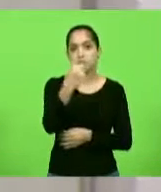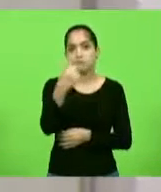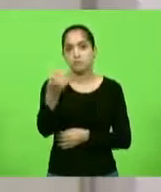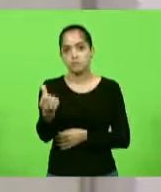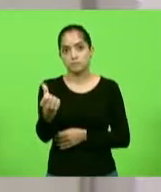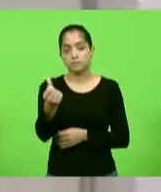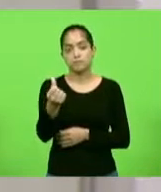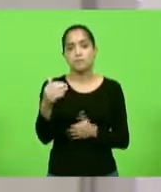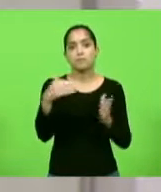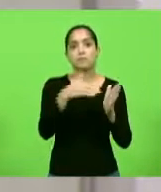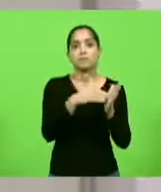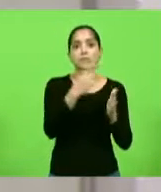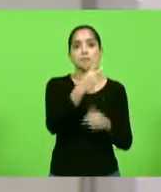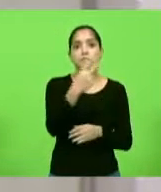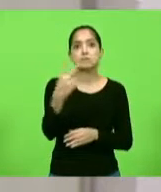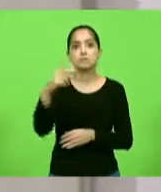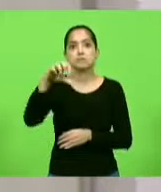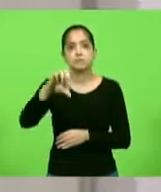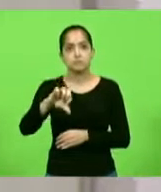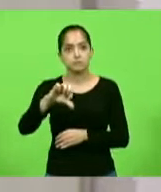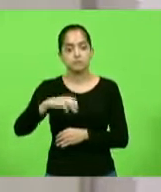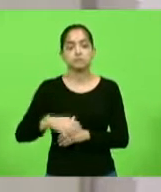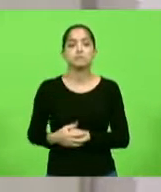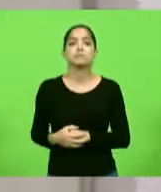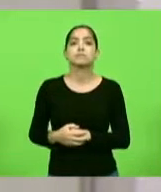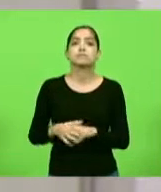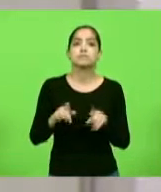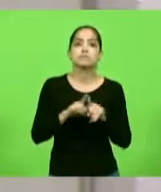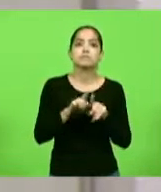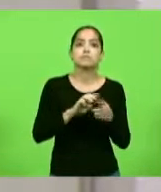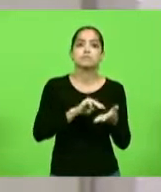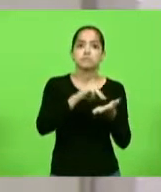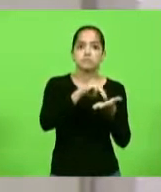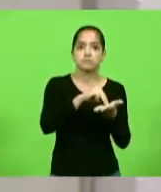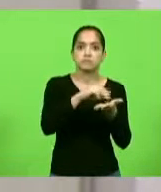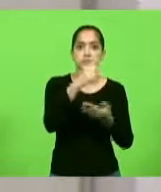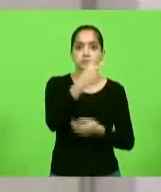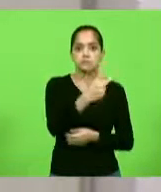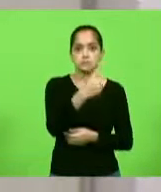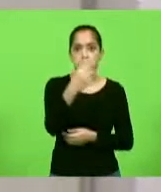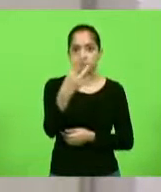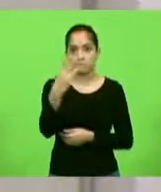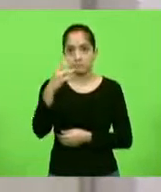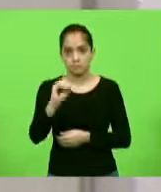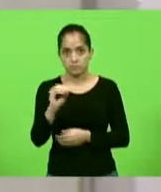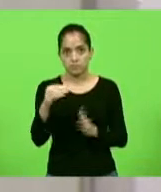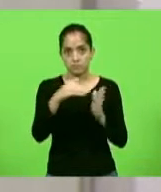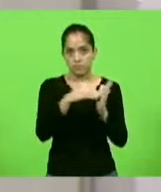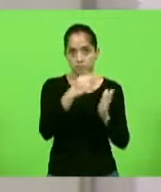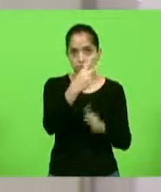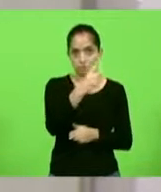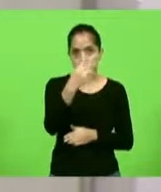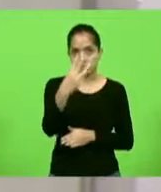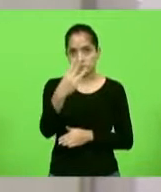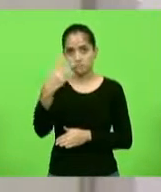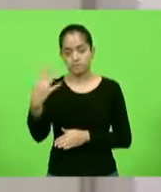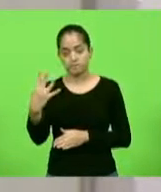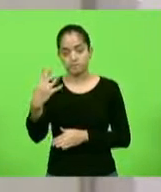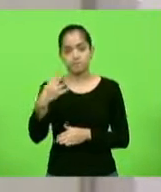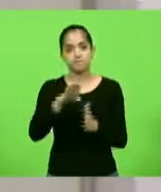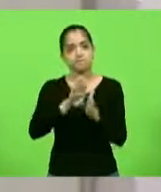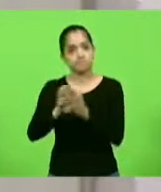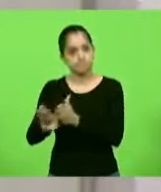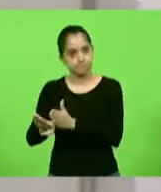a 229 barra 2021. As moções de nº 230 a 234 deixaram de ser